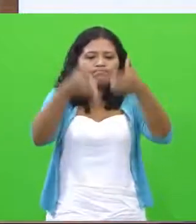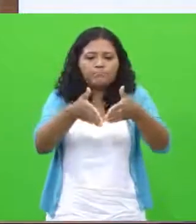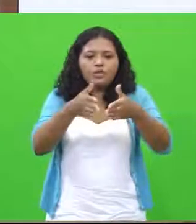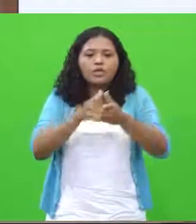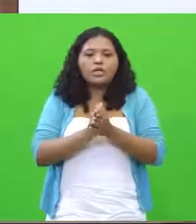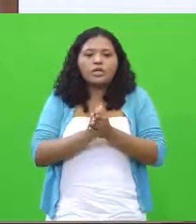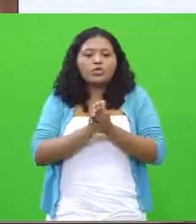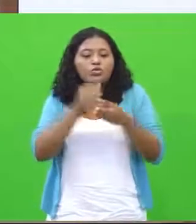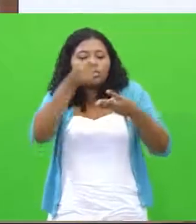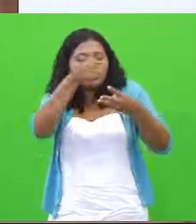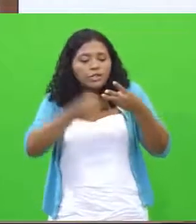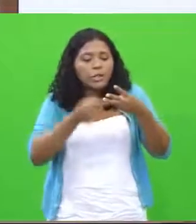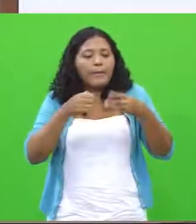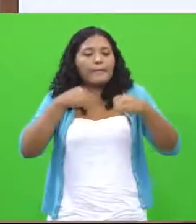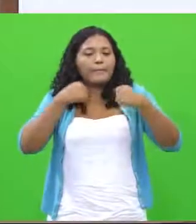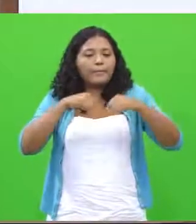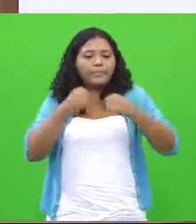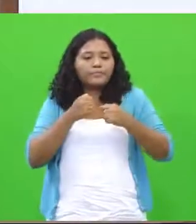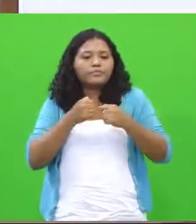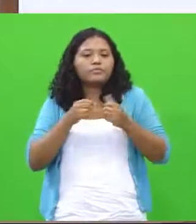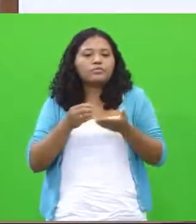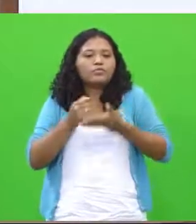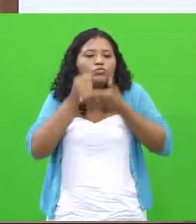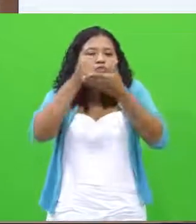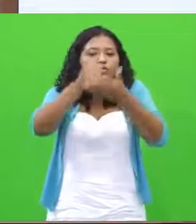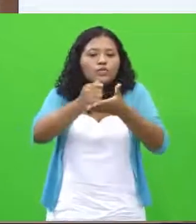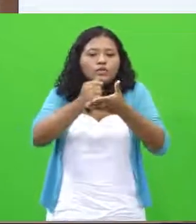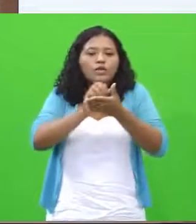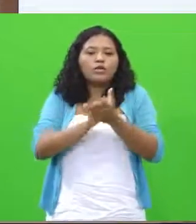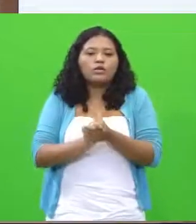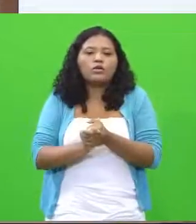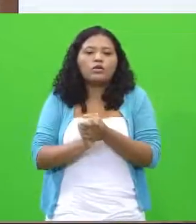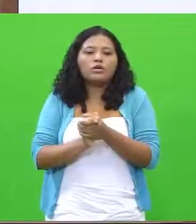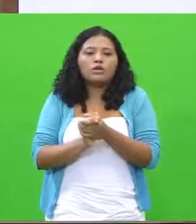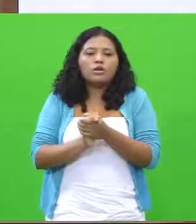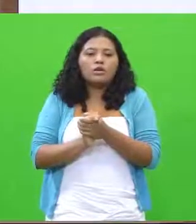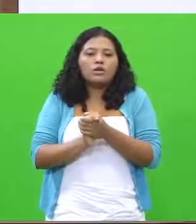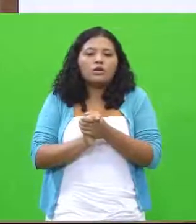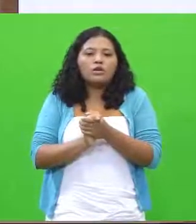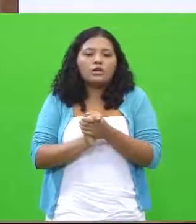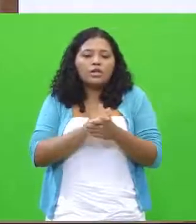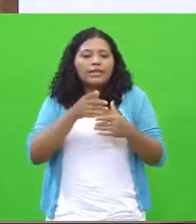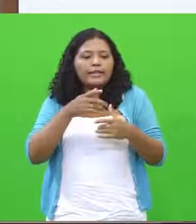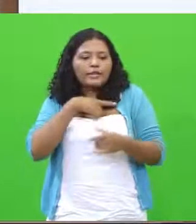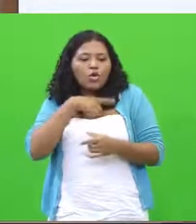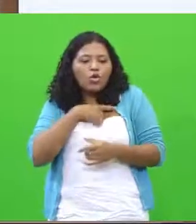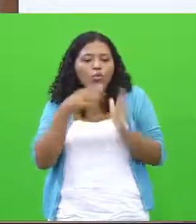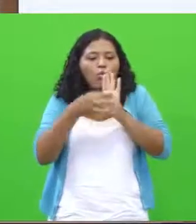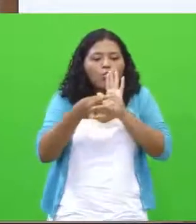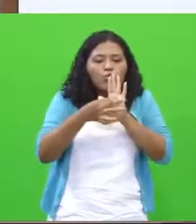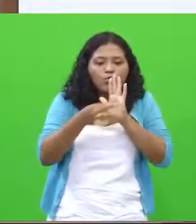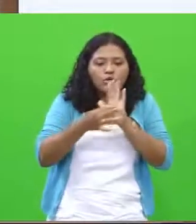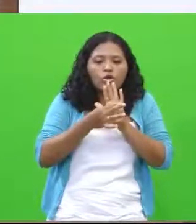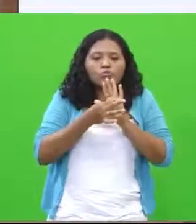pretendem servir como subsídio, para uma completude de uma opinião formalizada por você,